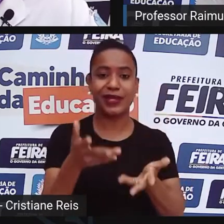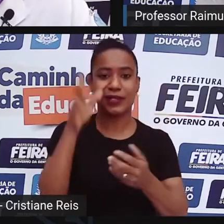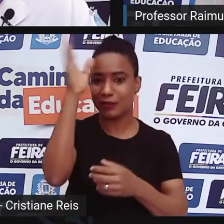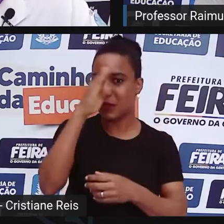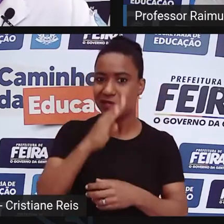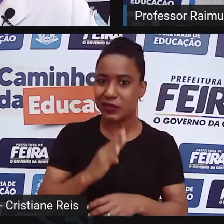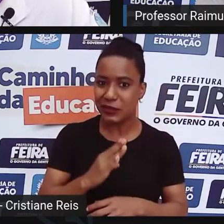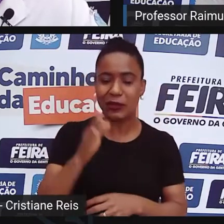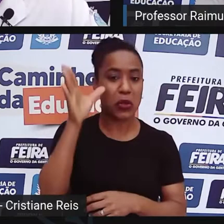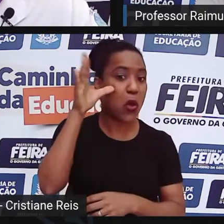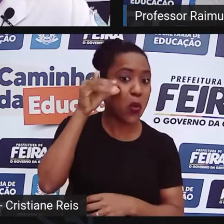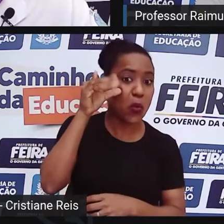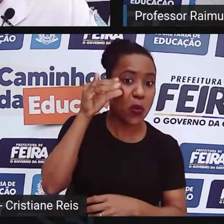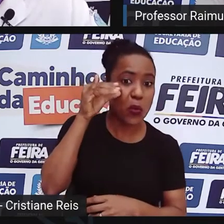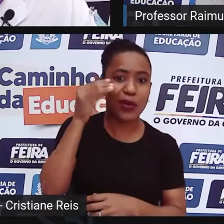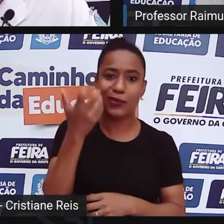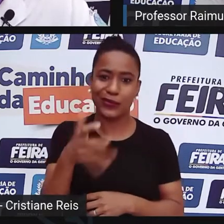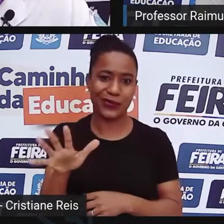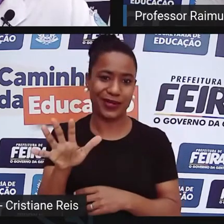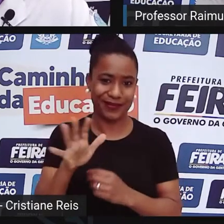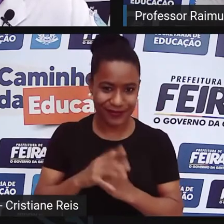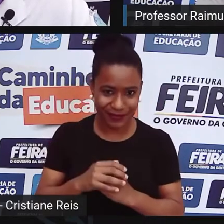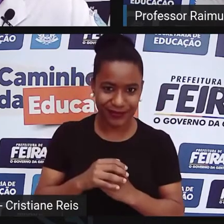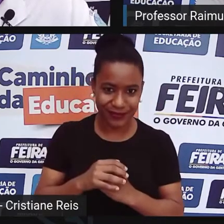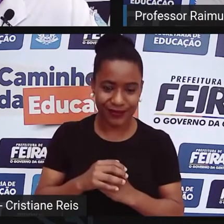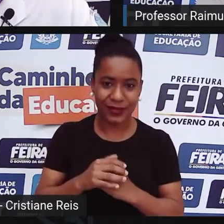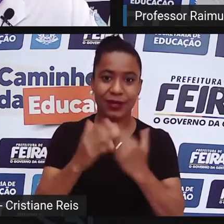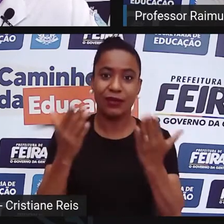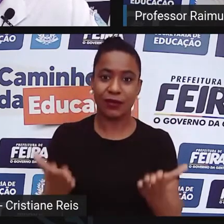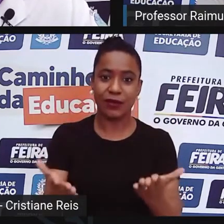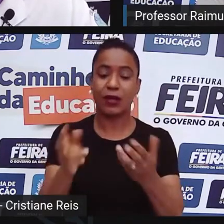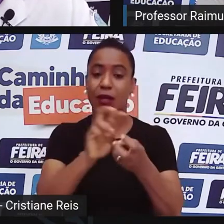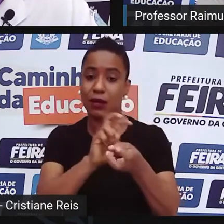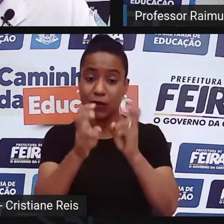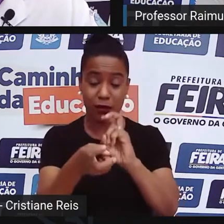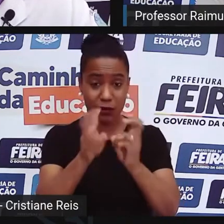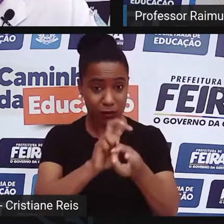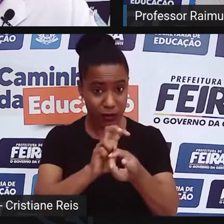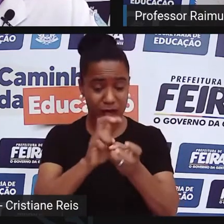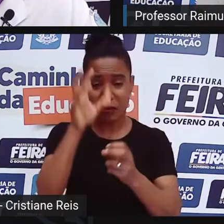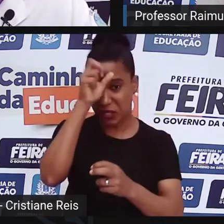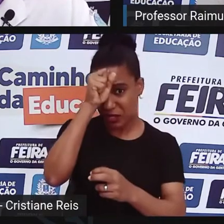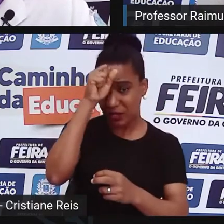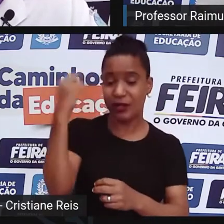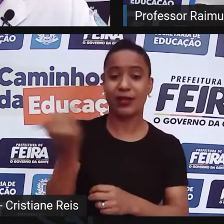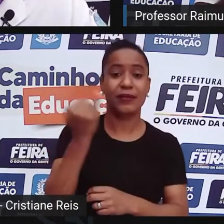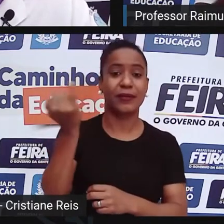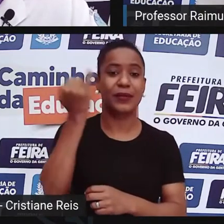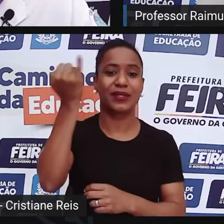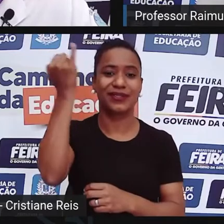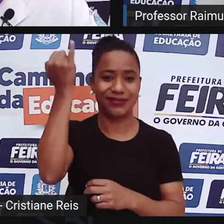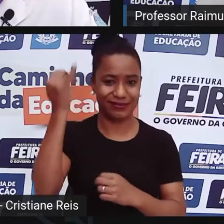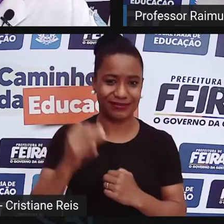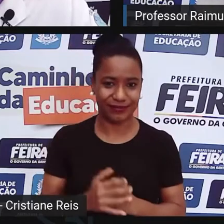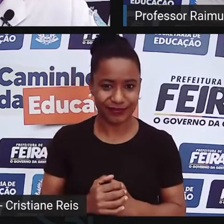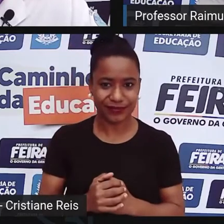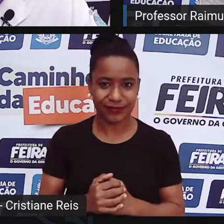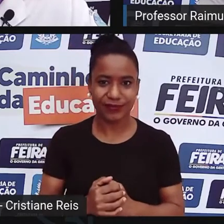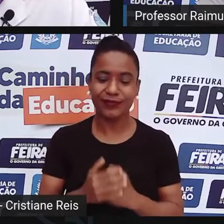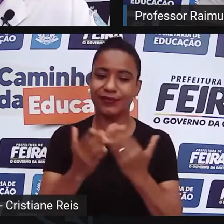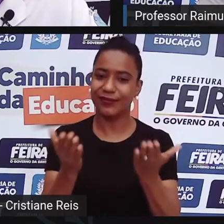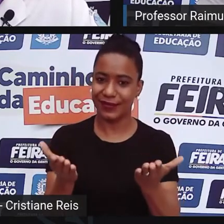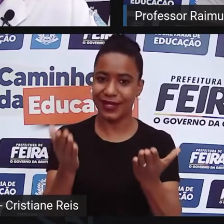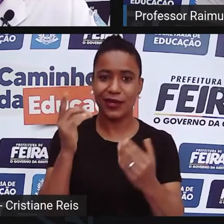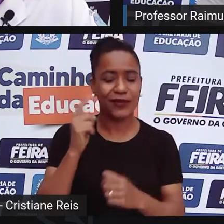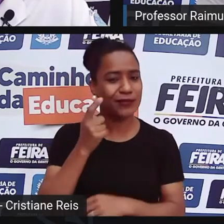devida, que é o aprendizagem da capoeira é muito importante, eu fico abrimado, se a gente